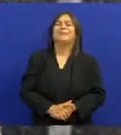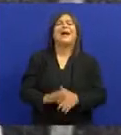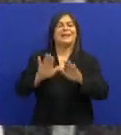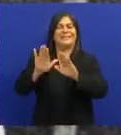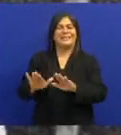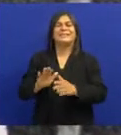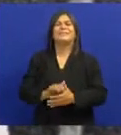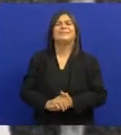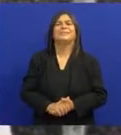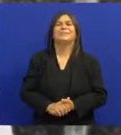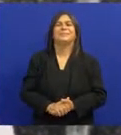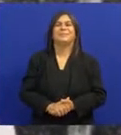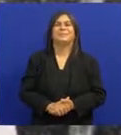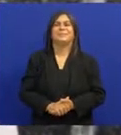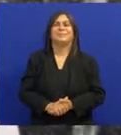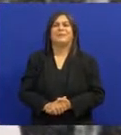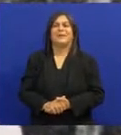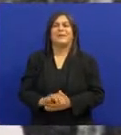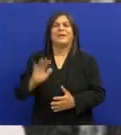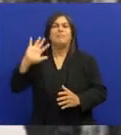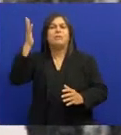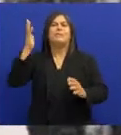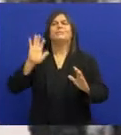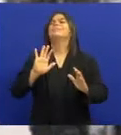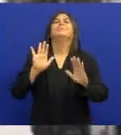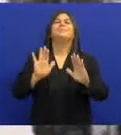É, Jacos teve um ápice